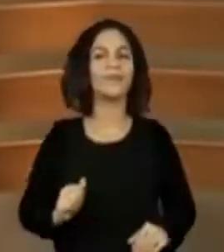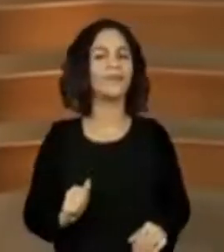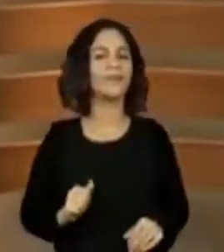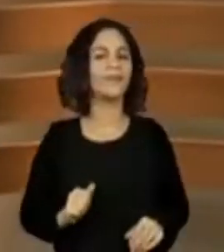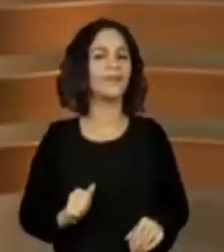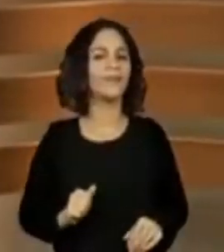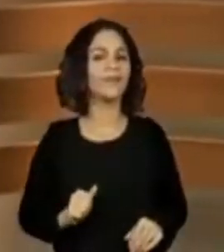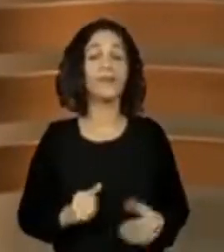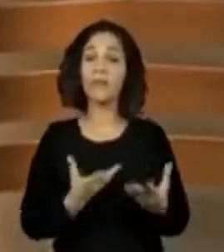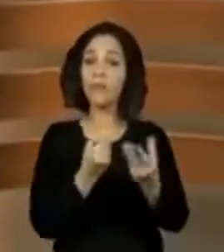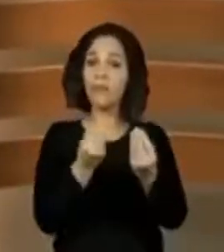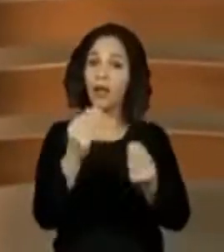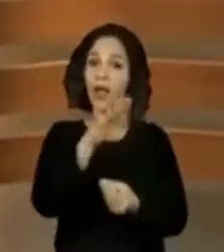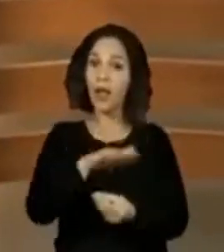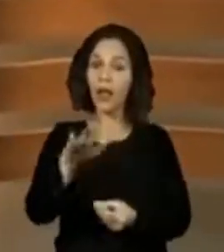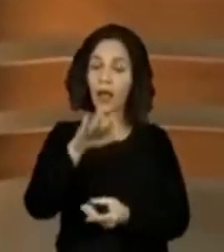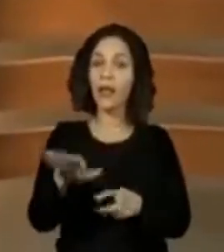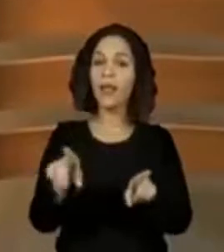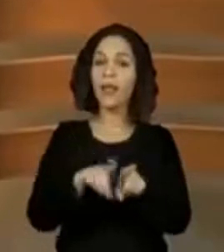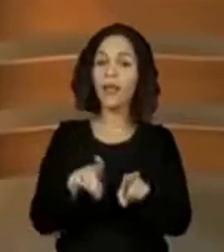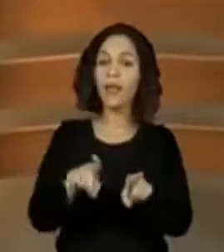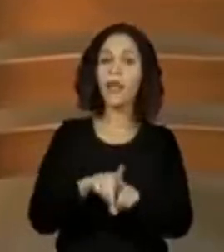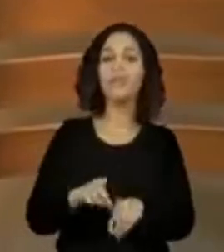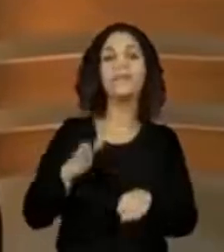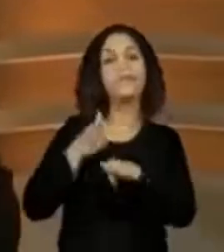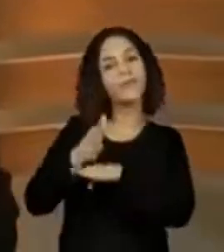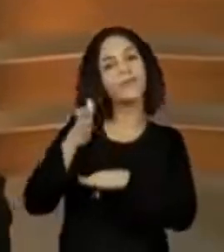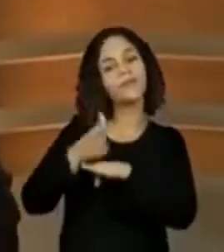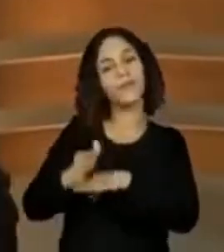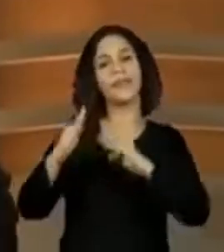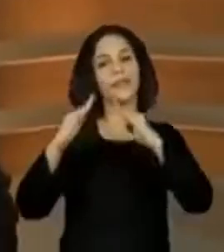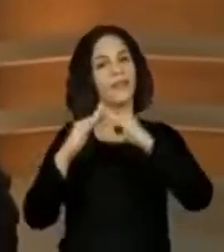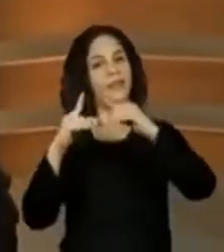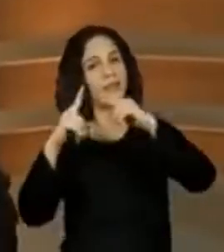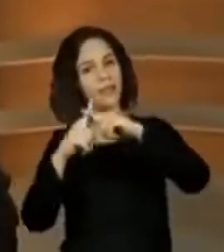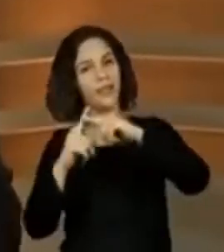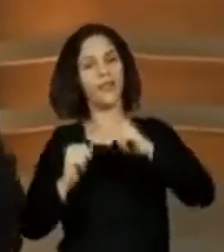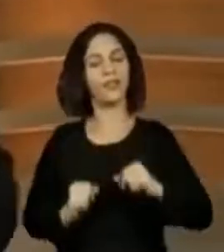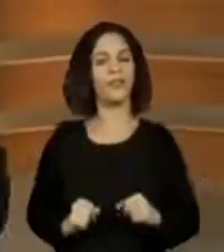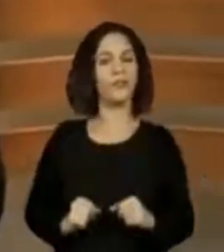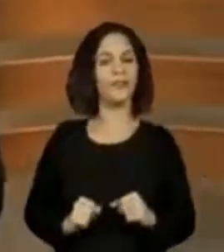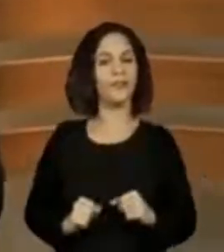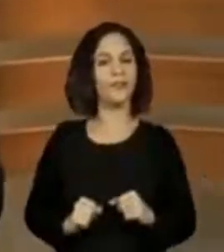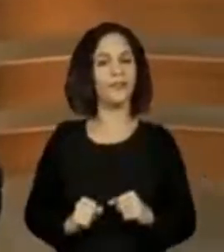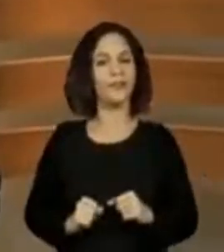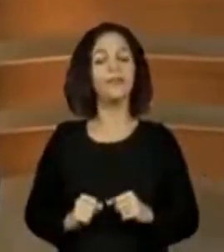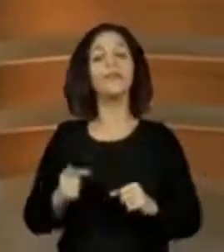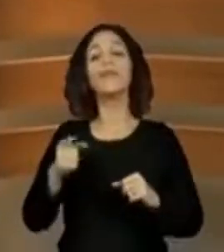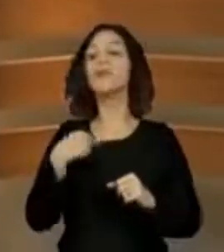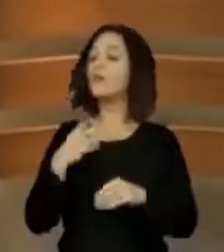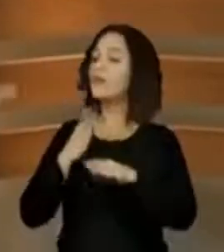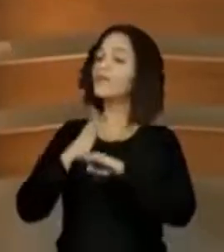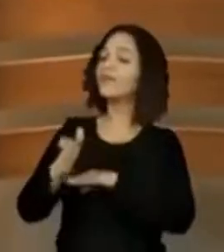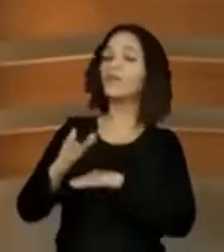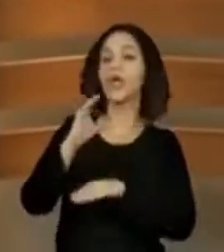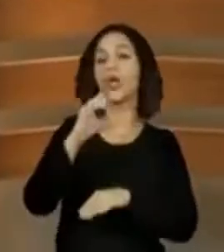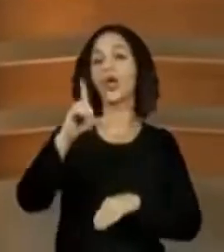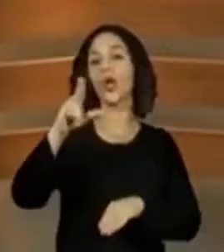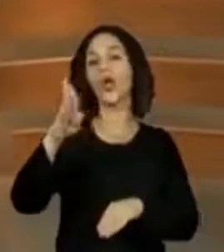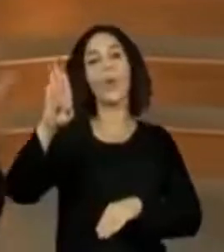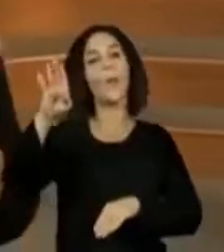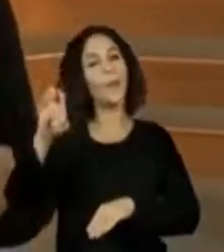muita criança que também vai à igreja, a clubes. A